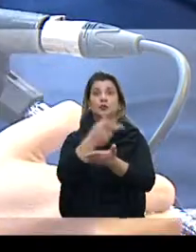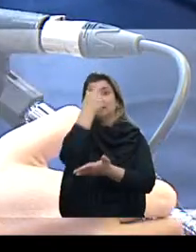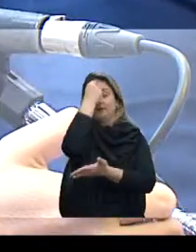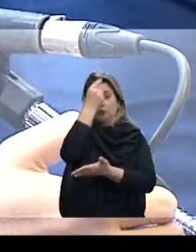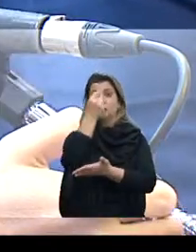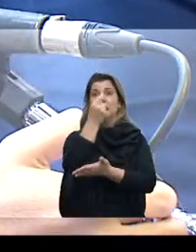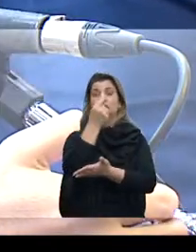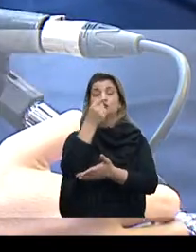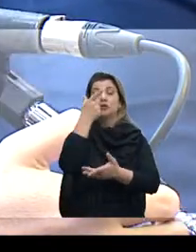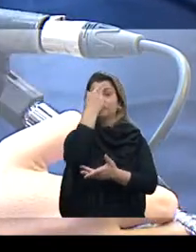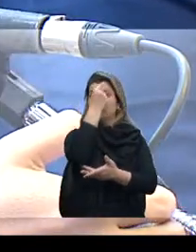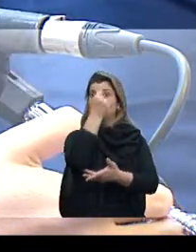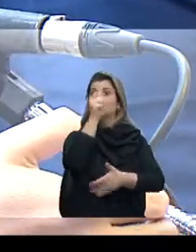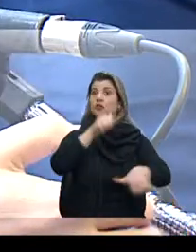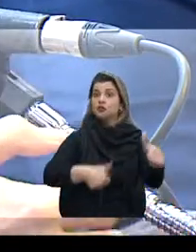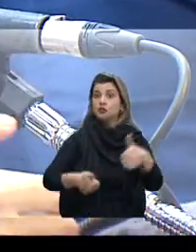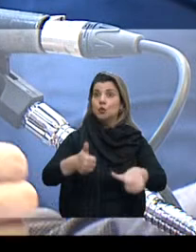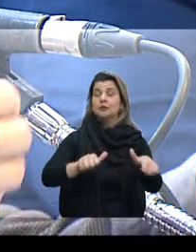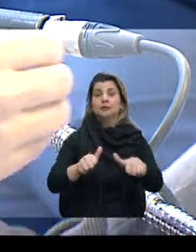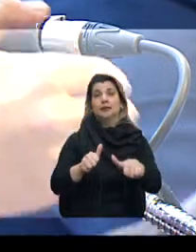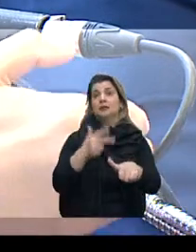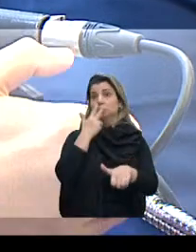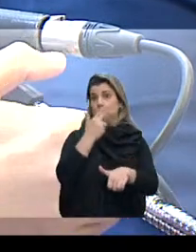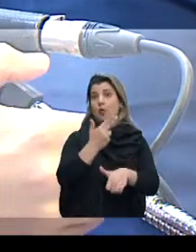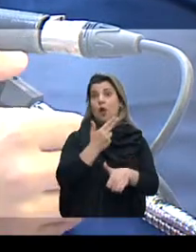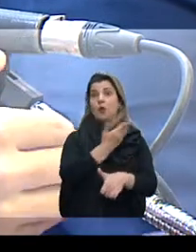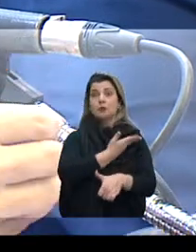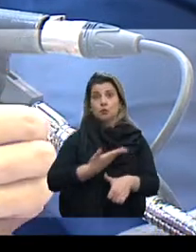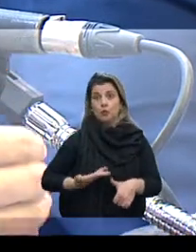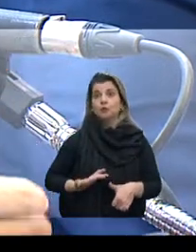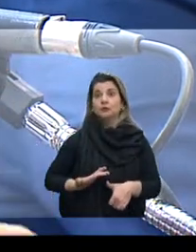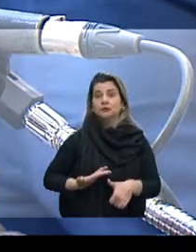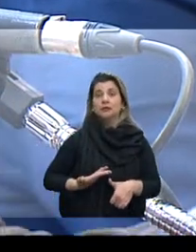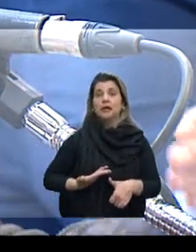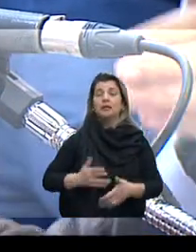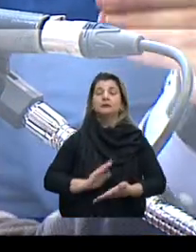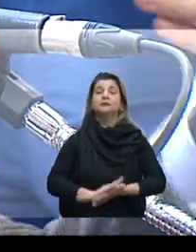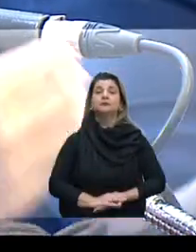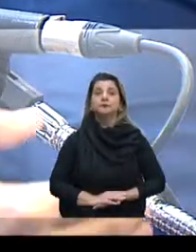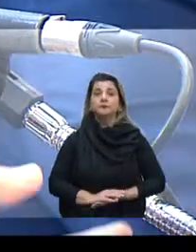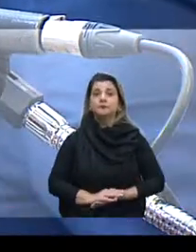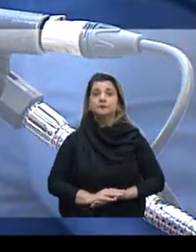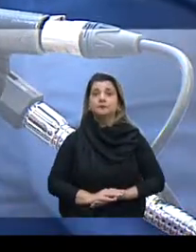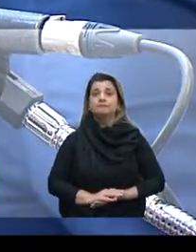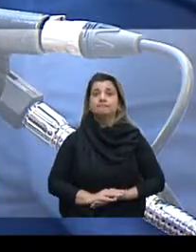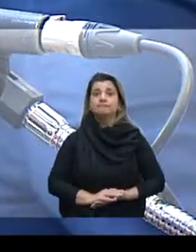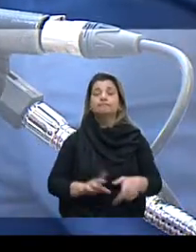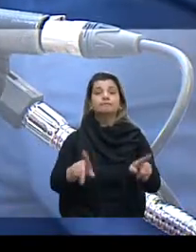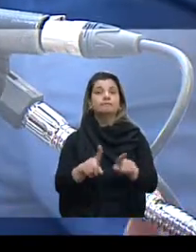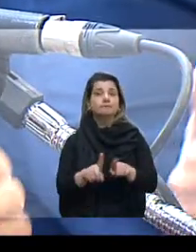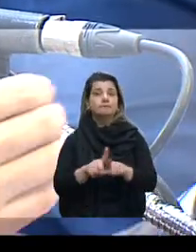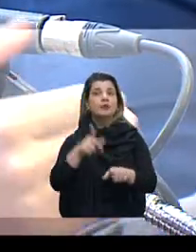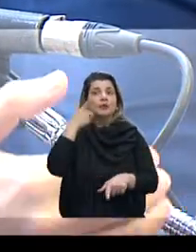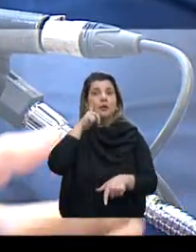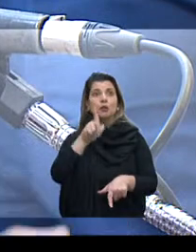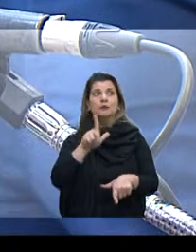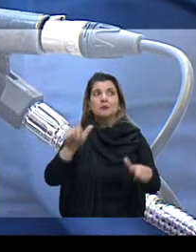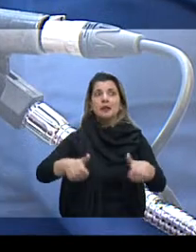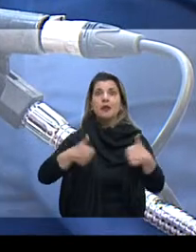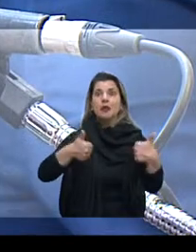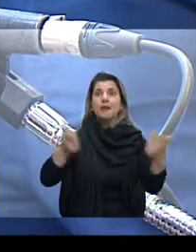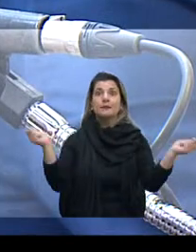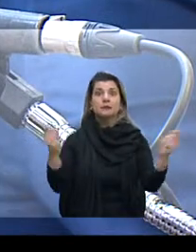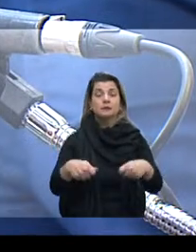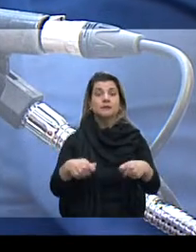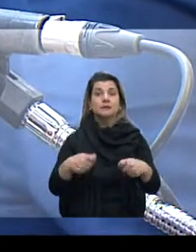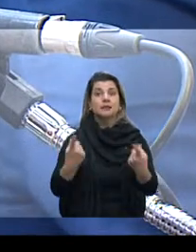universidades de qualidade, como é o caso das comunitárias, conforme rege o artigo da Constituição, e com isso consigamos melhorar a possibilidade de